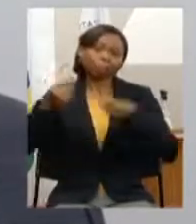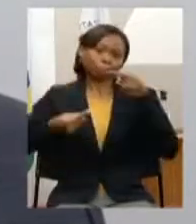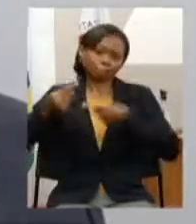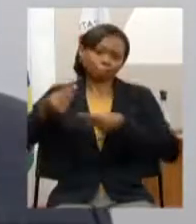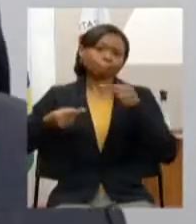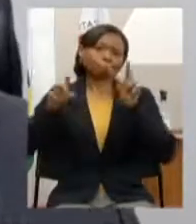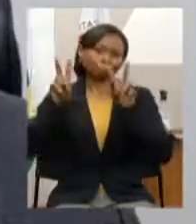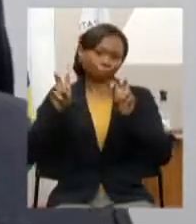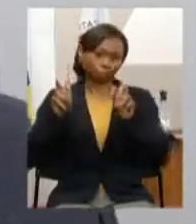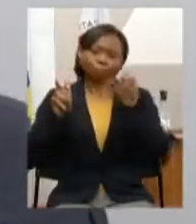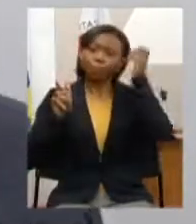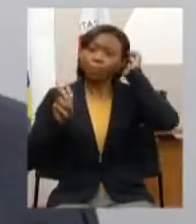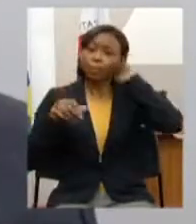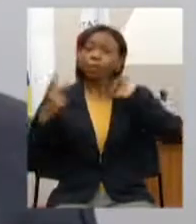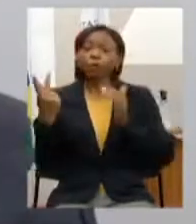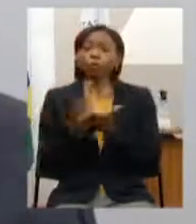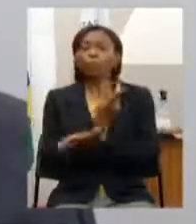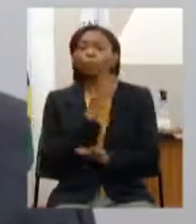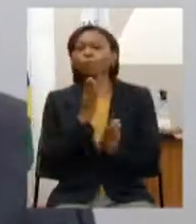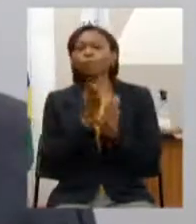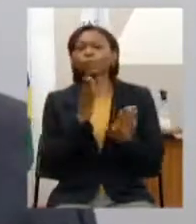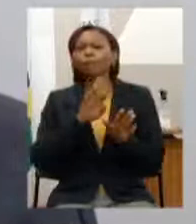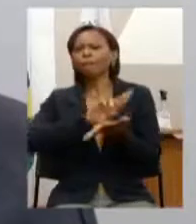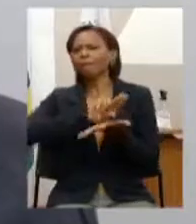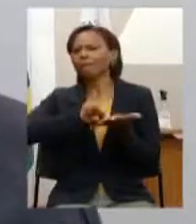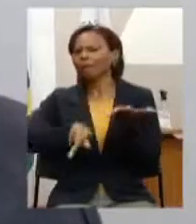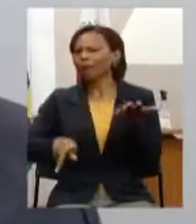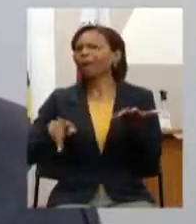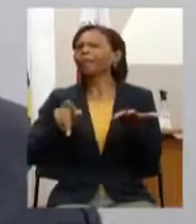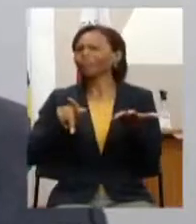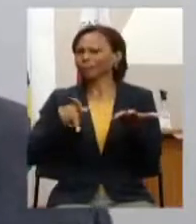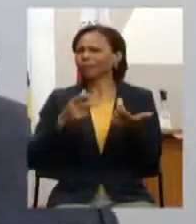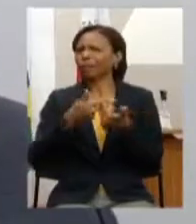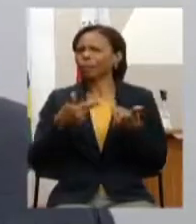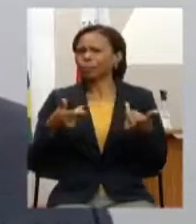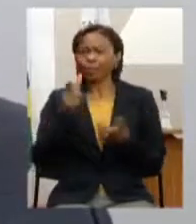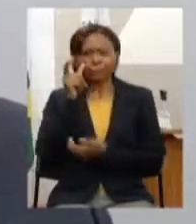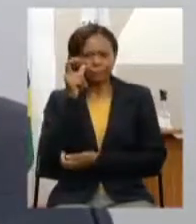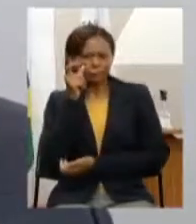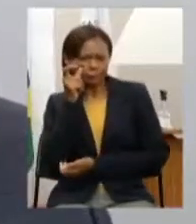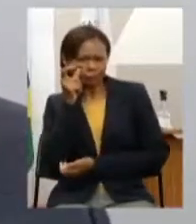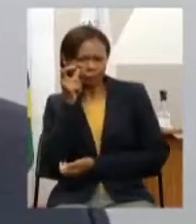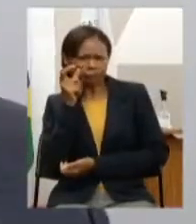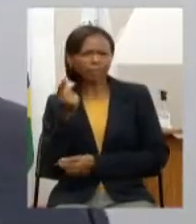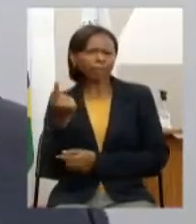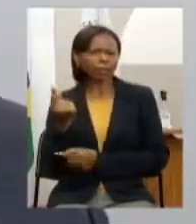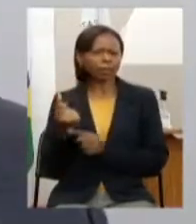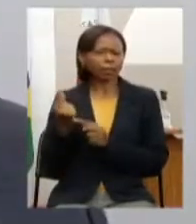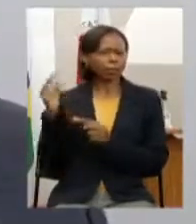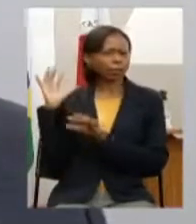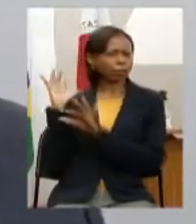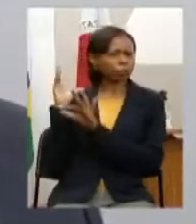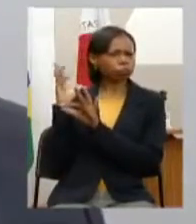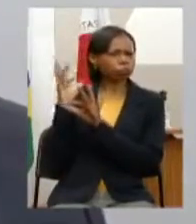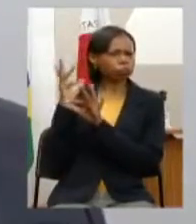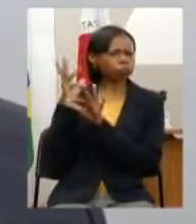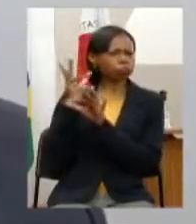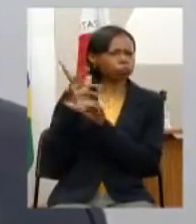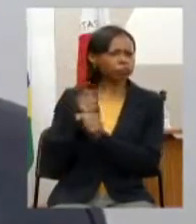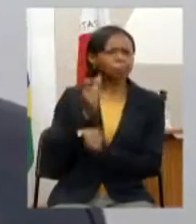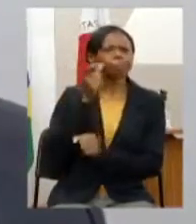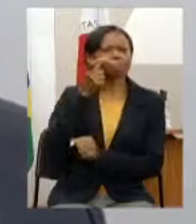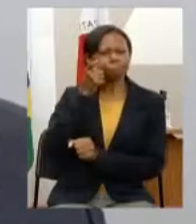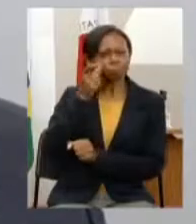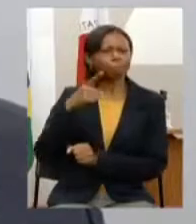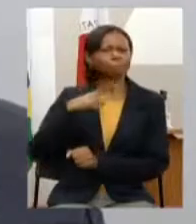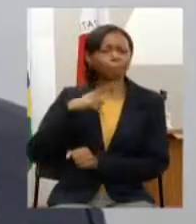foram identificados vários conflitos de interesse ao longo desse longo período nesse longo termo e isso nos permite